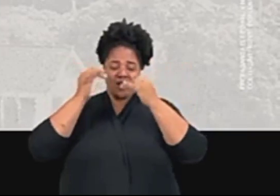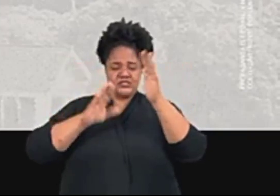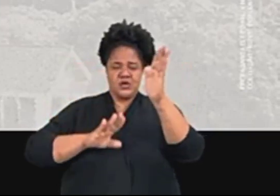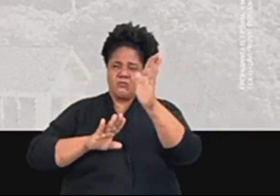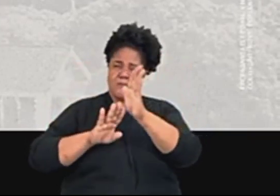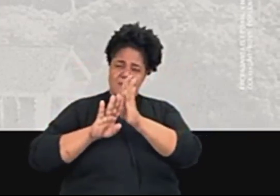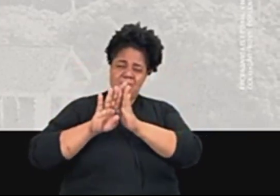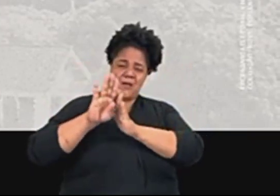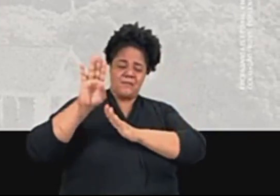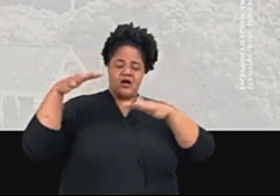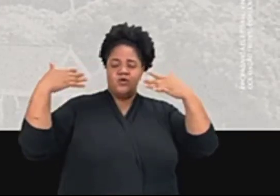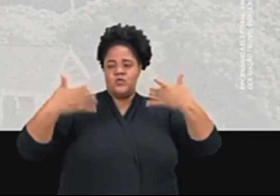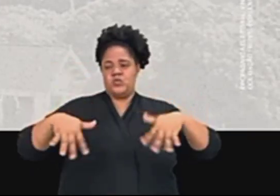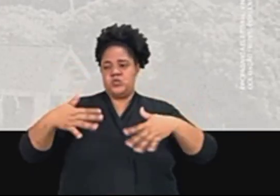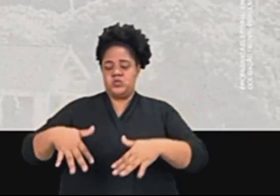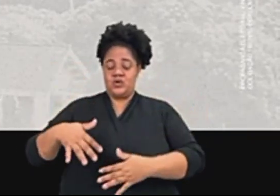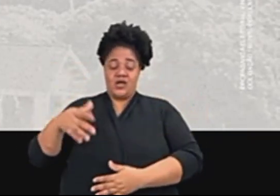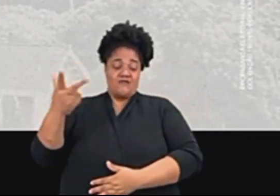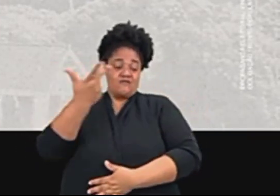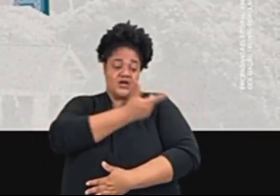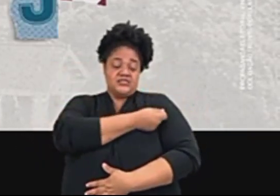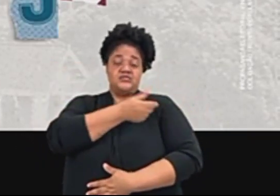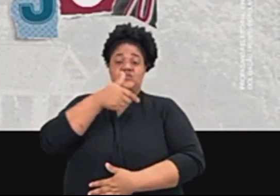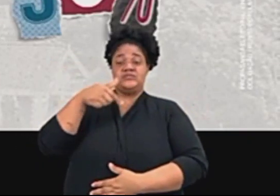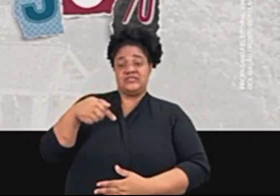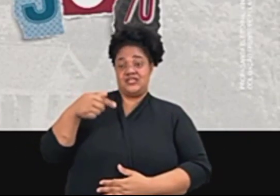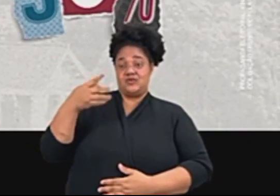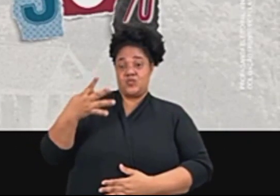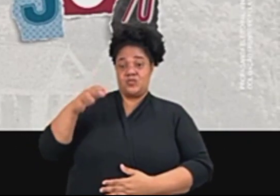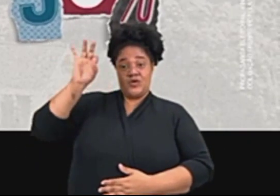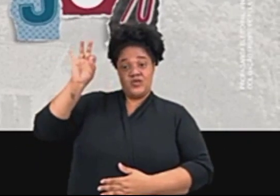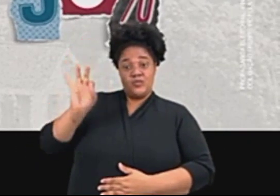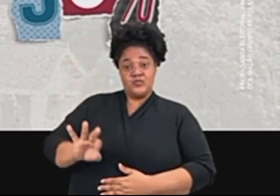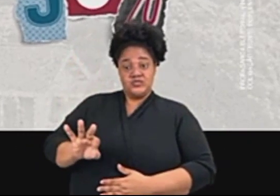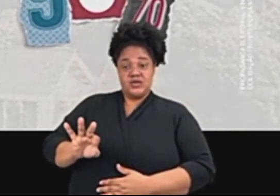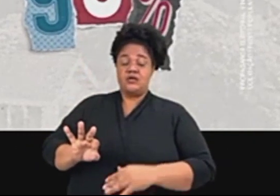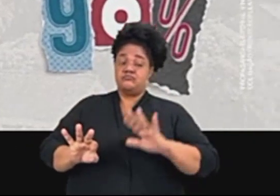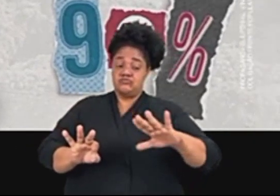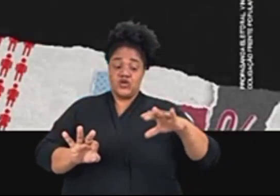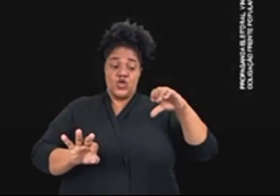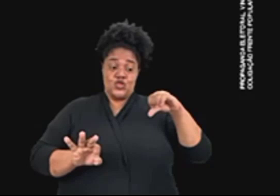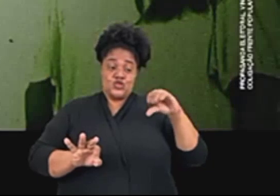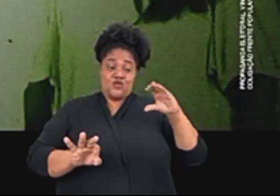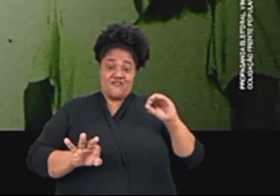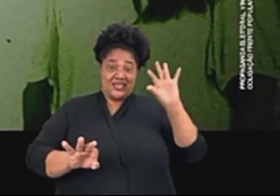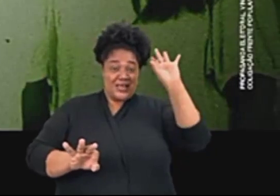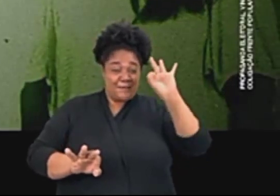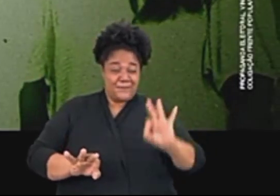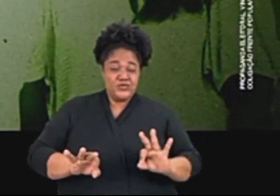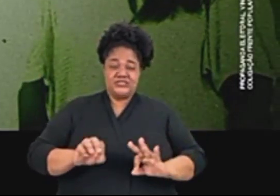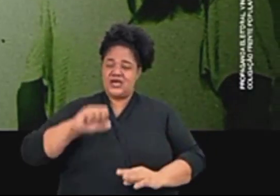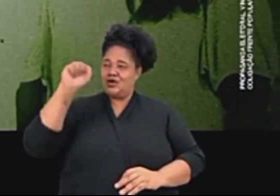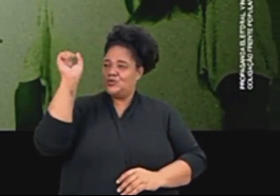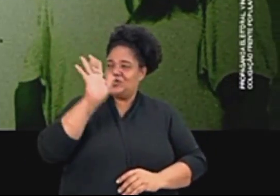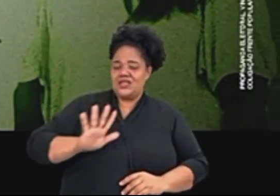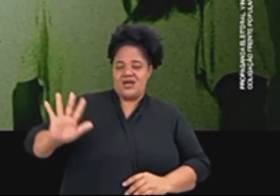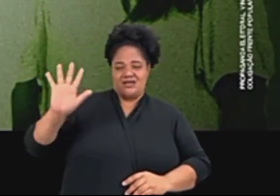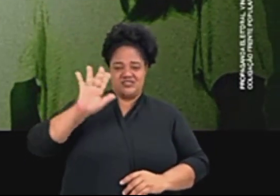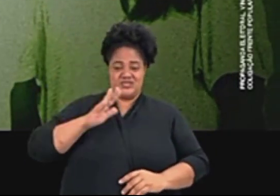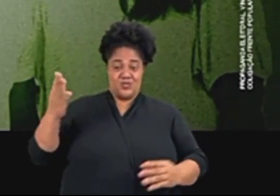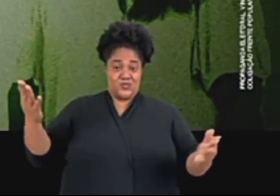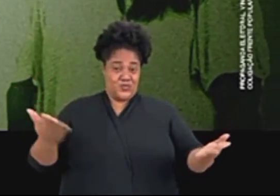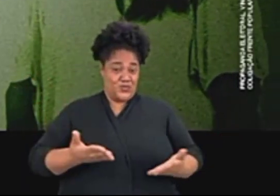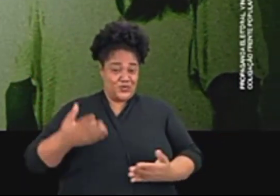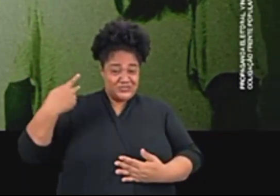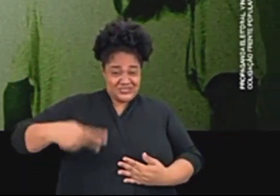Olinda só vacinou 74% da população, contra 90% da média nacional. A Olinda de hoje é a